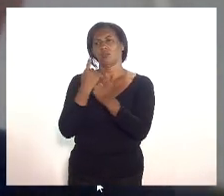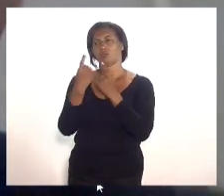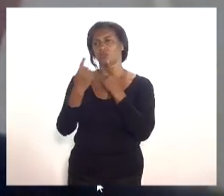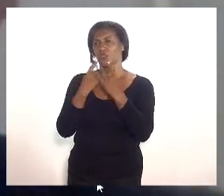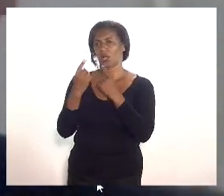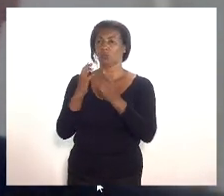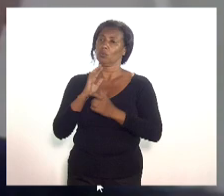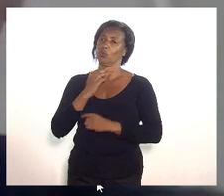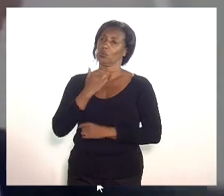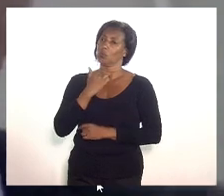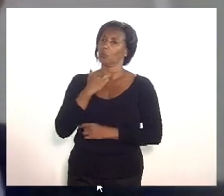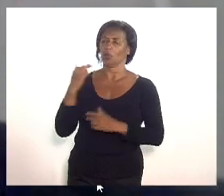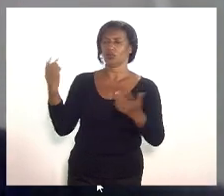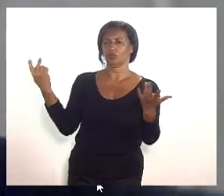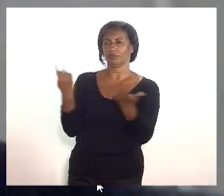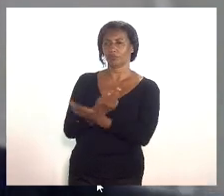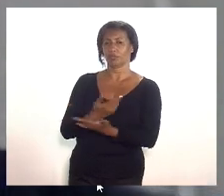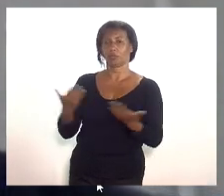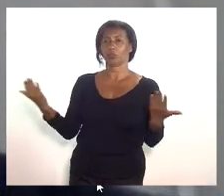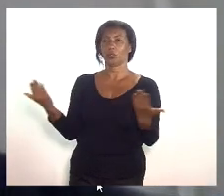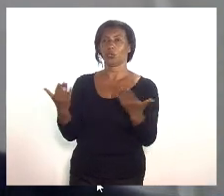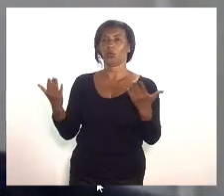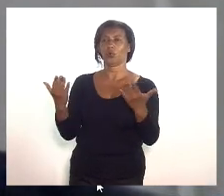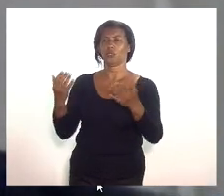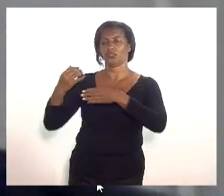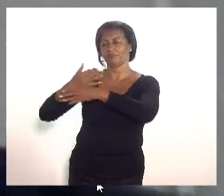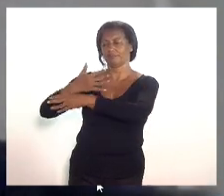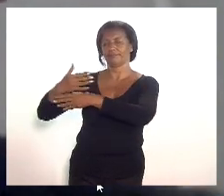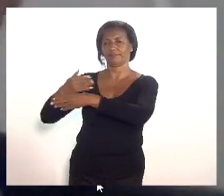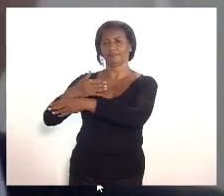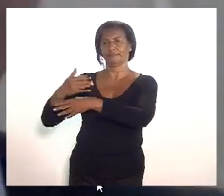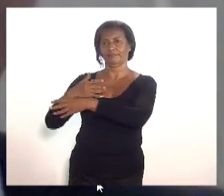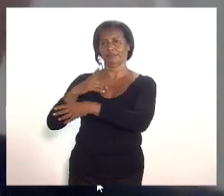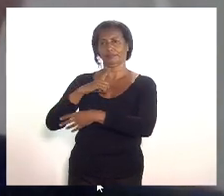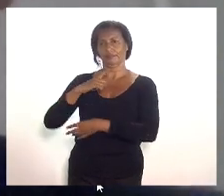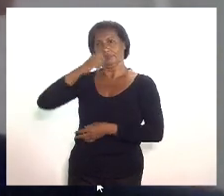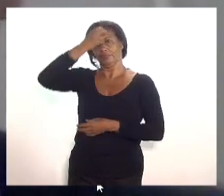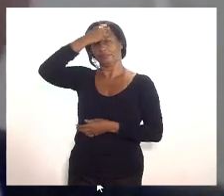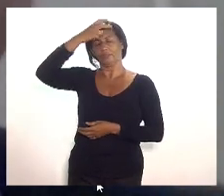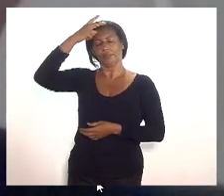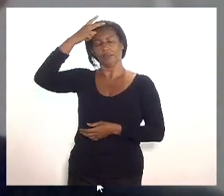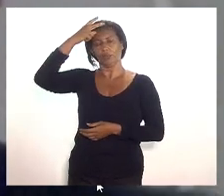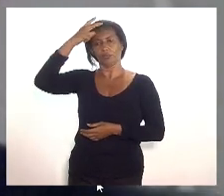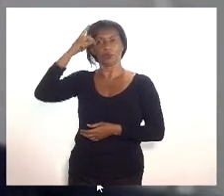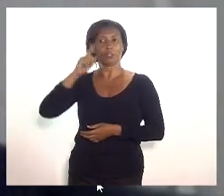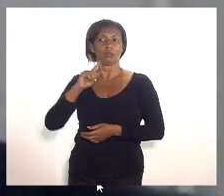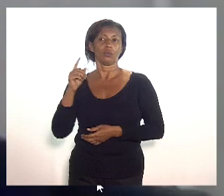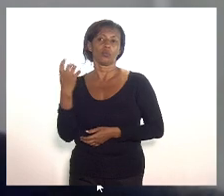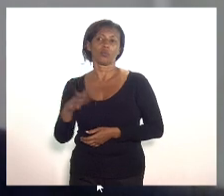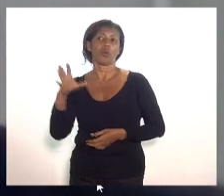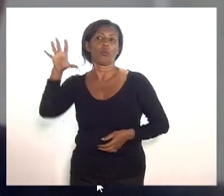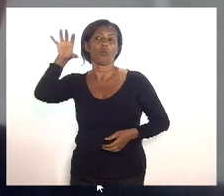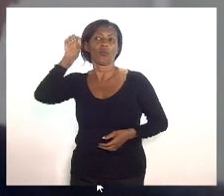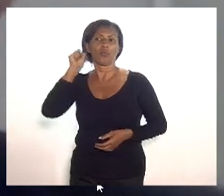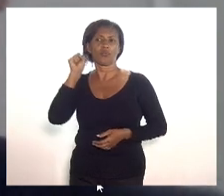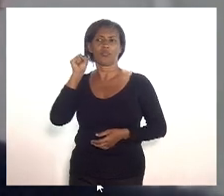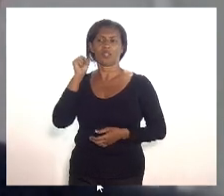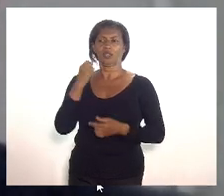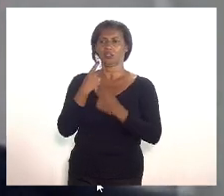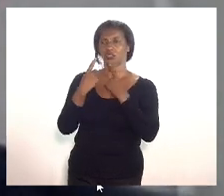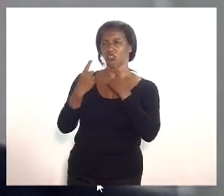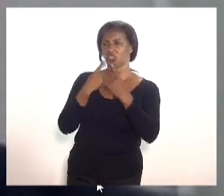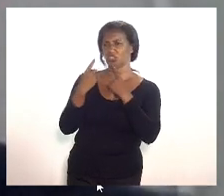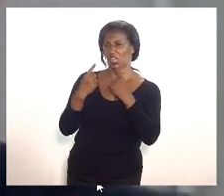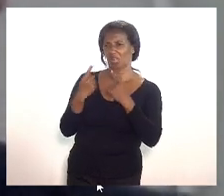que não pode acontecer é o que está acontecendo hoje na nossa cidade da prefeitura não ouvir não ter capacidade de diálogo